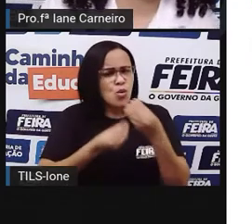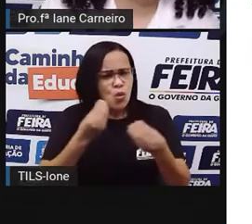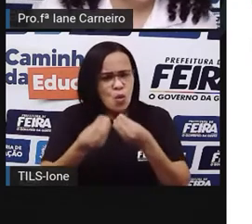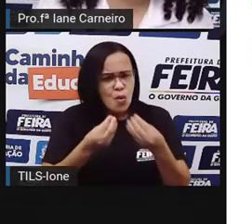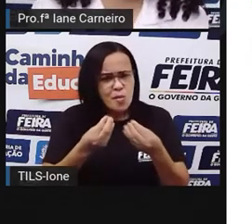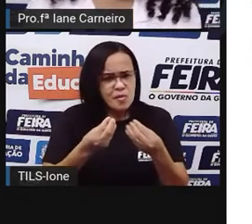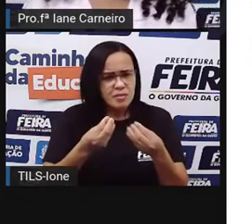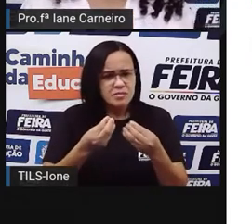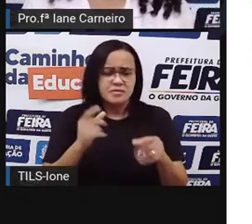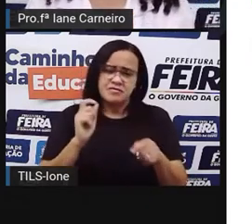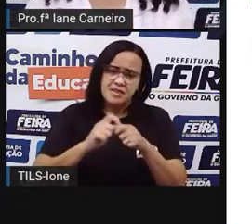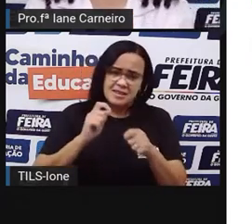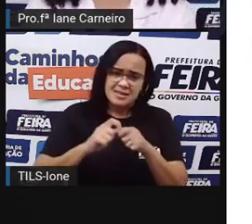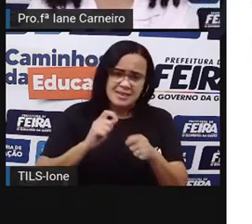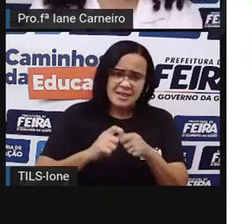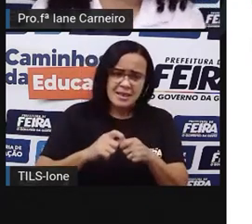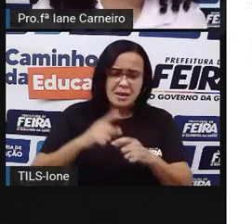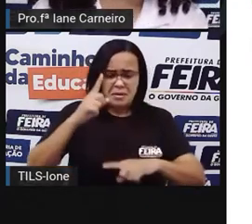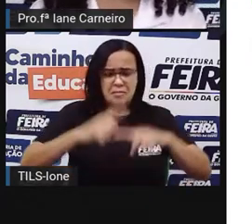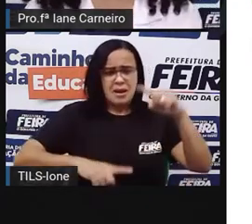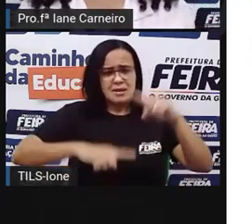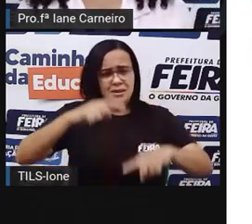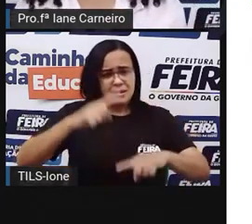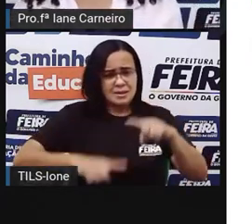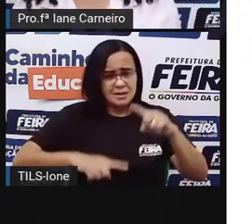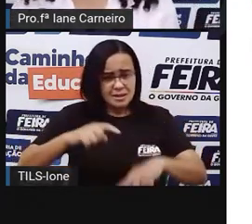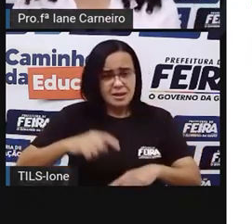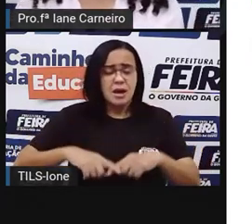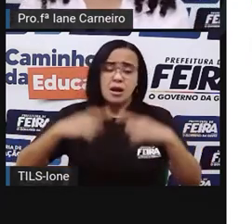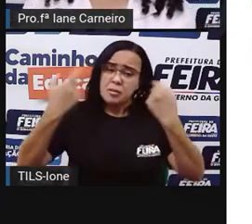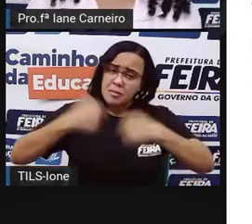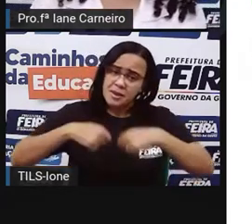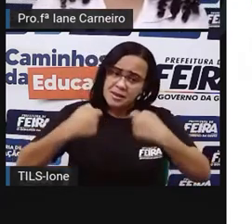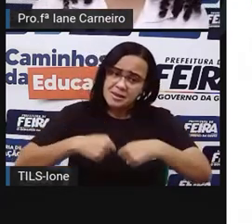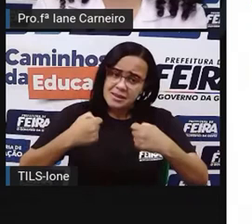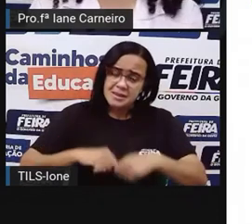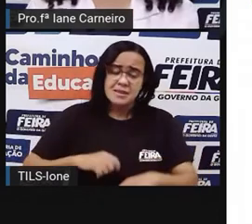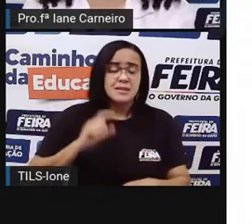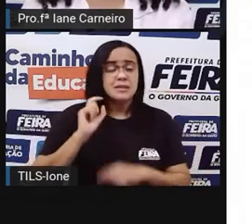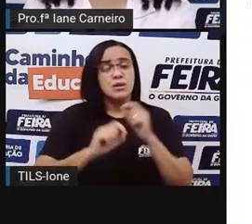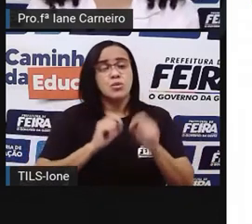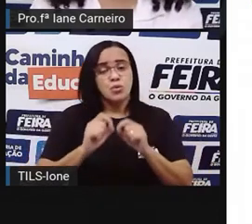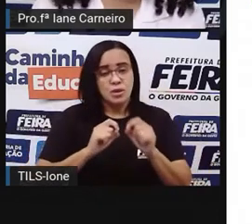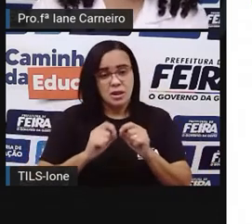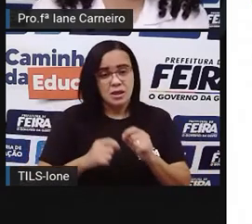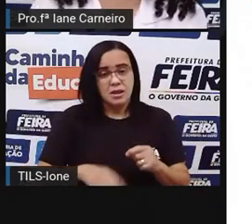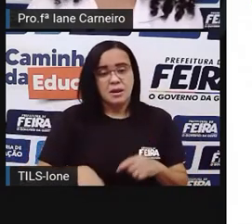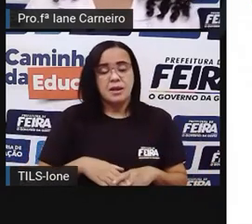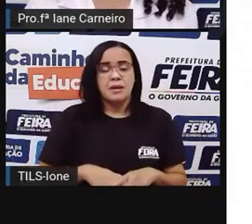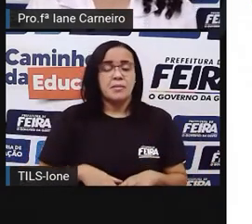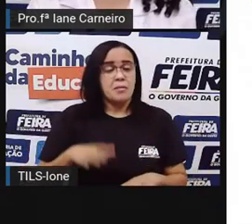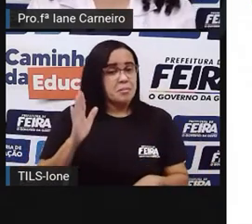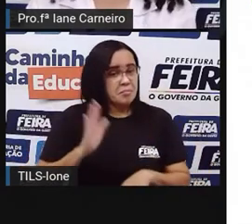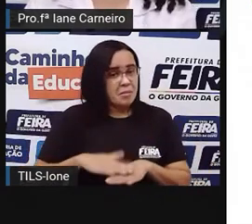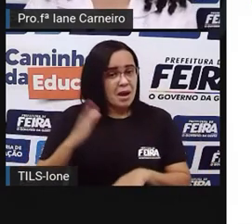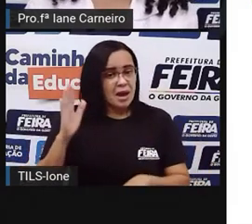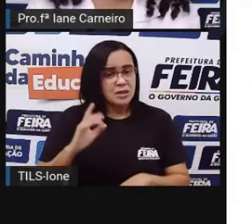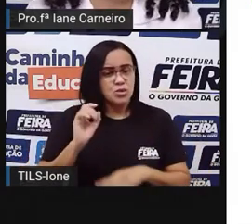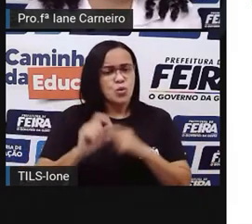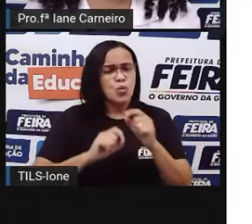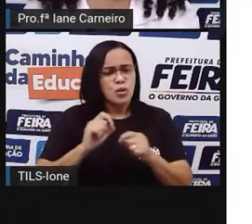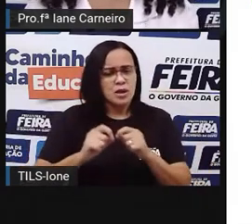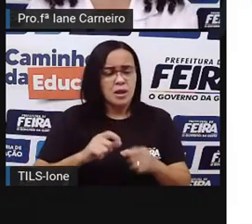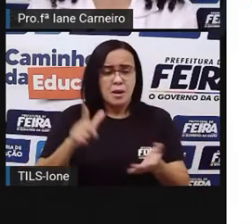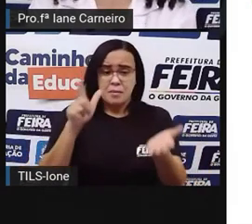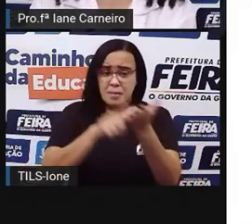necessário, né? Você vai precisar de um papel. Geralmente, né? Eles recomendam um papel mais grosso, né? Mas se você não tiver, você pode